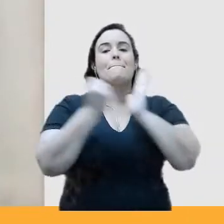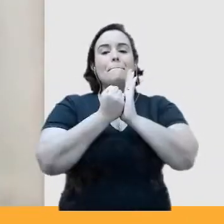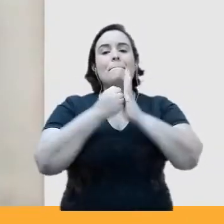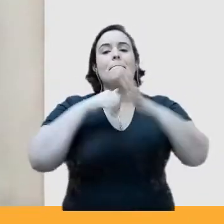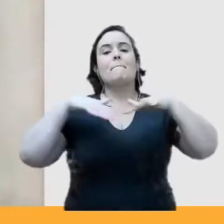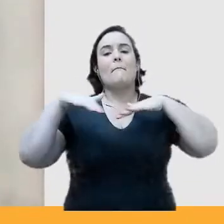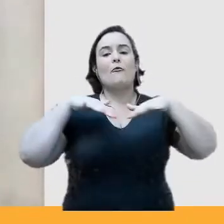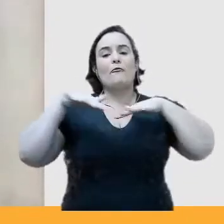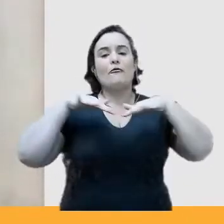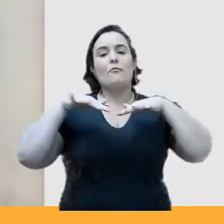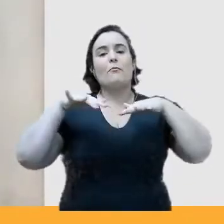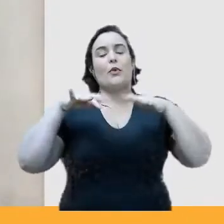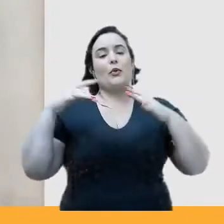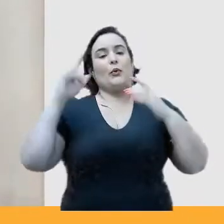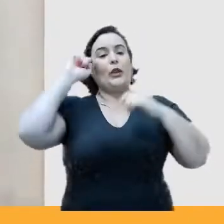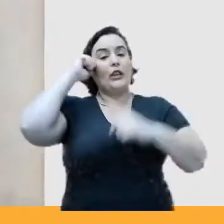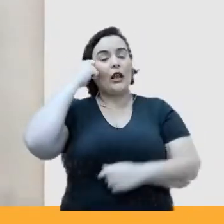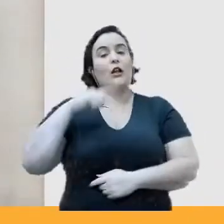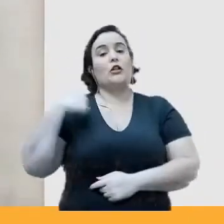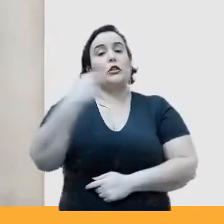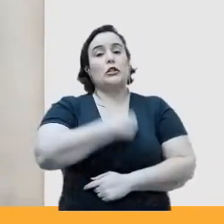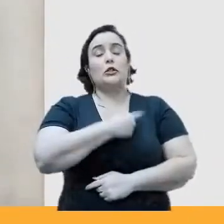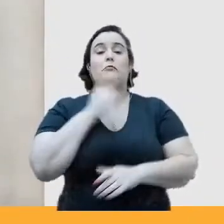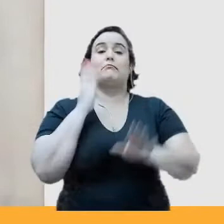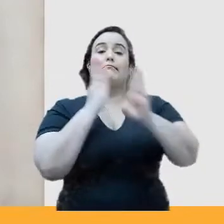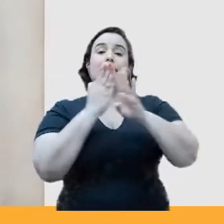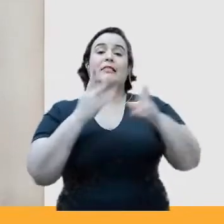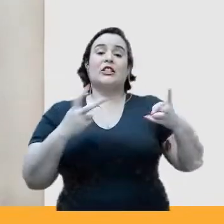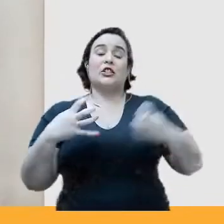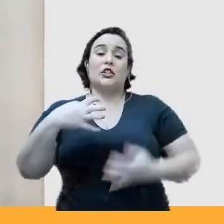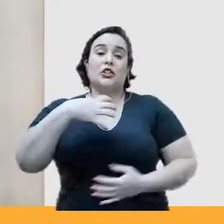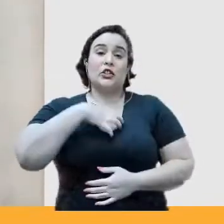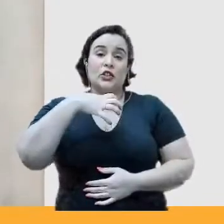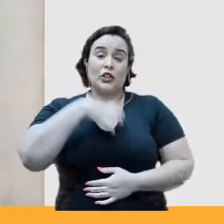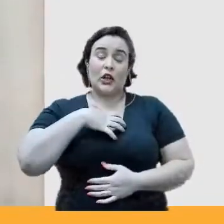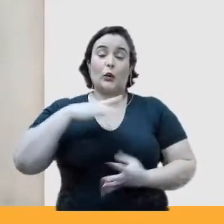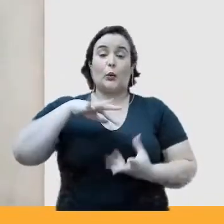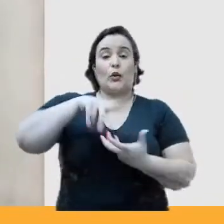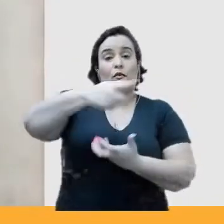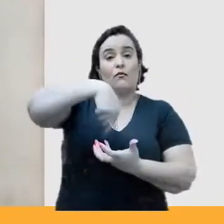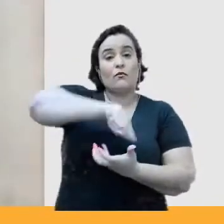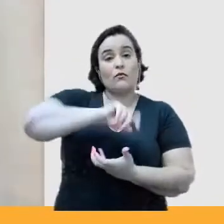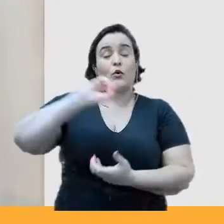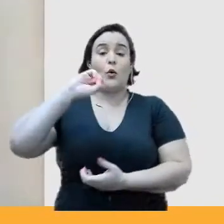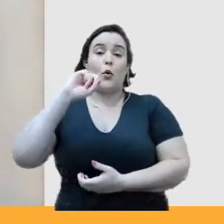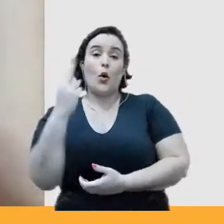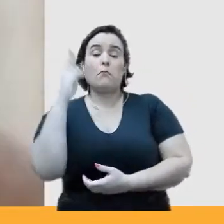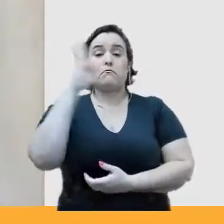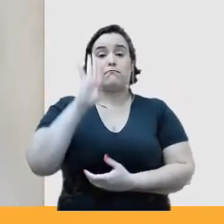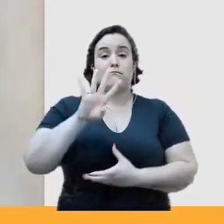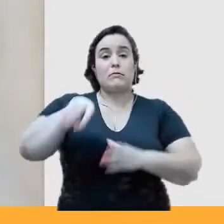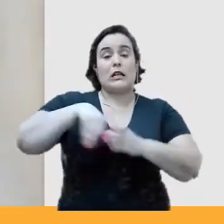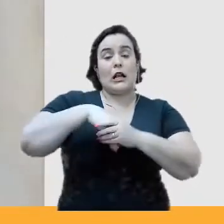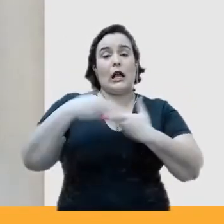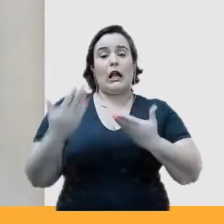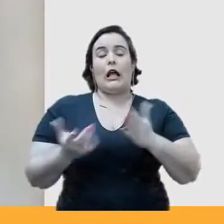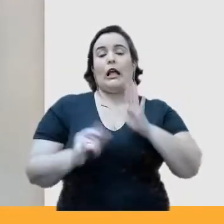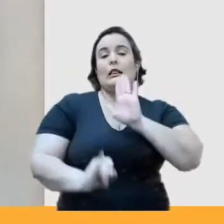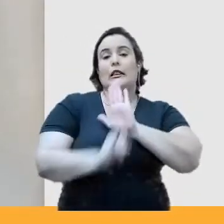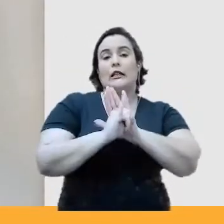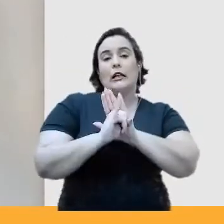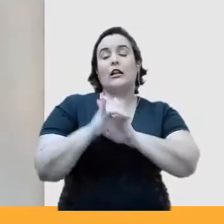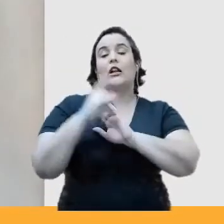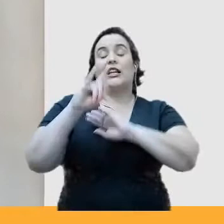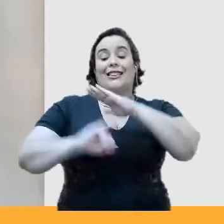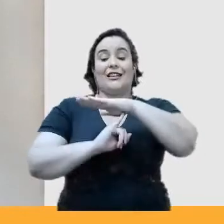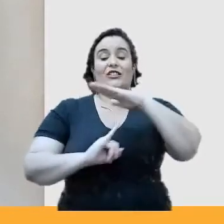identifique de forma universal ou de forma nacional. Cada entidade, cada organização